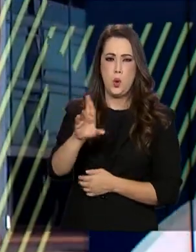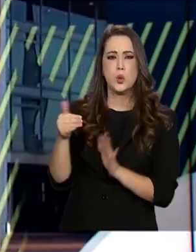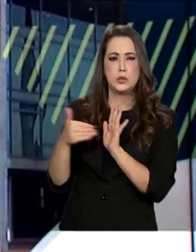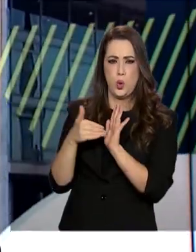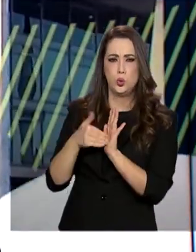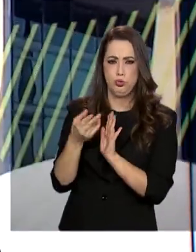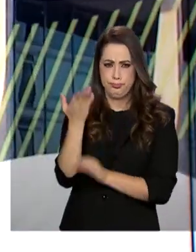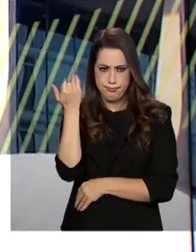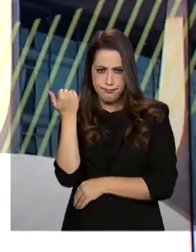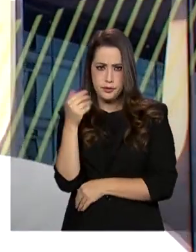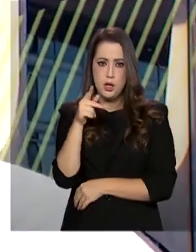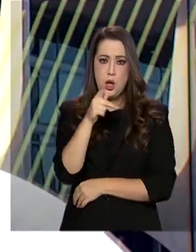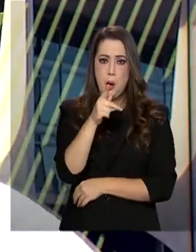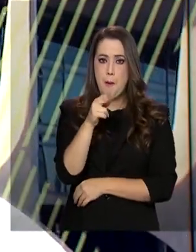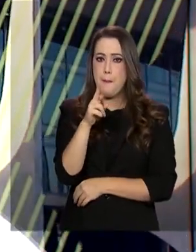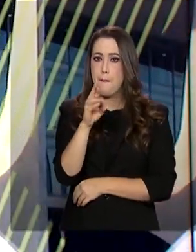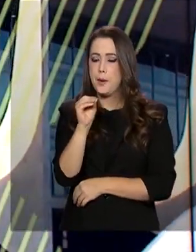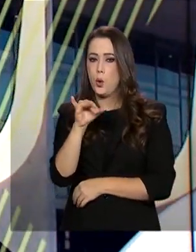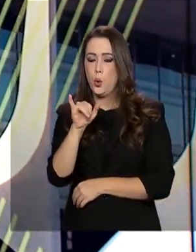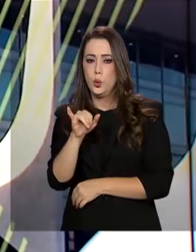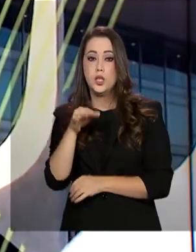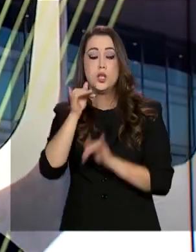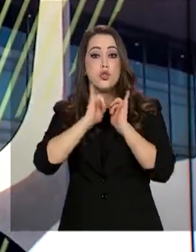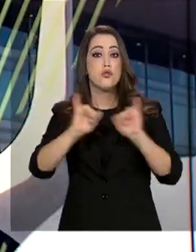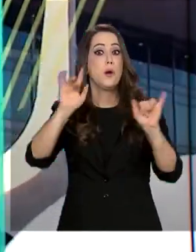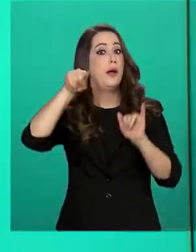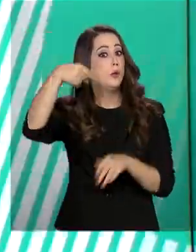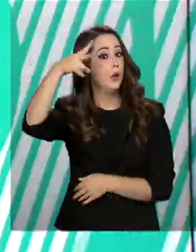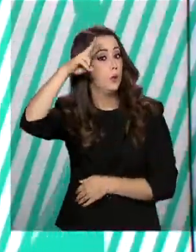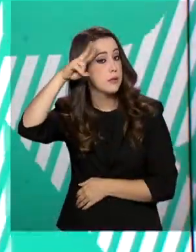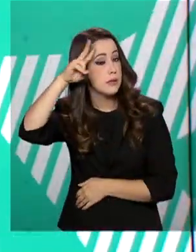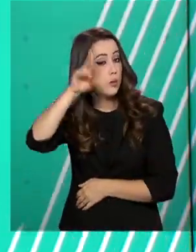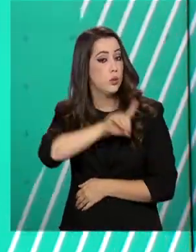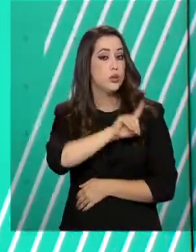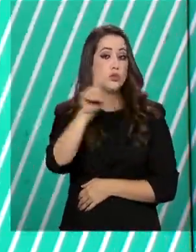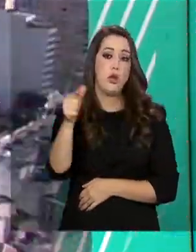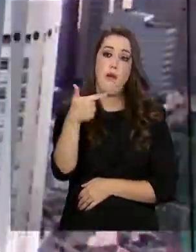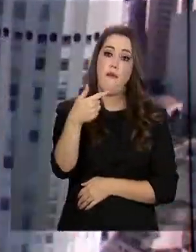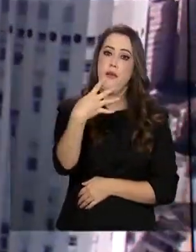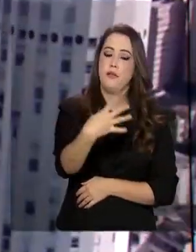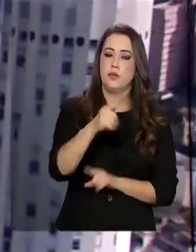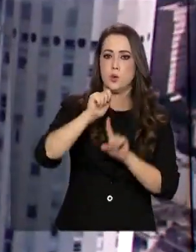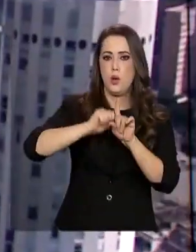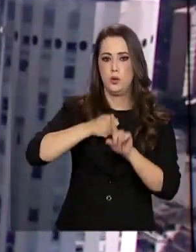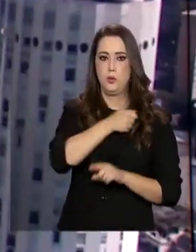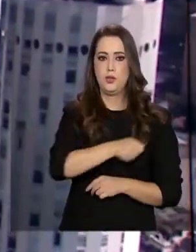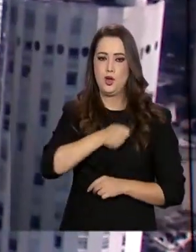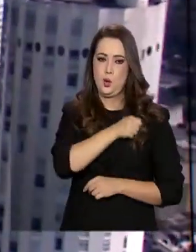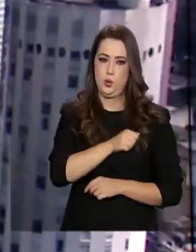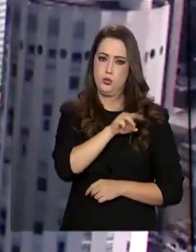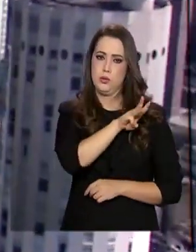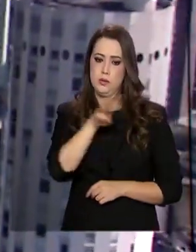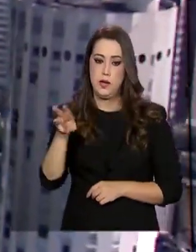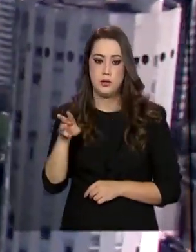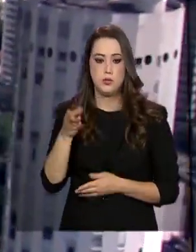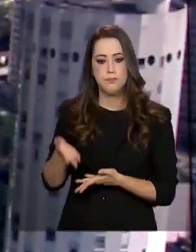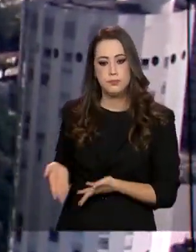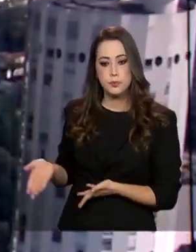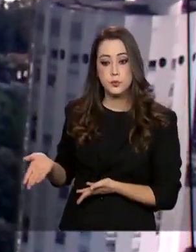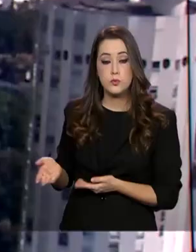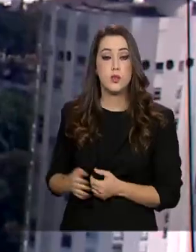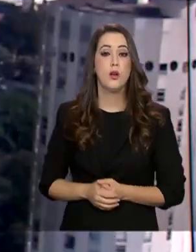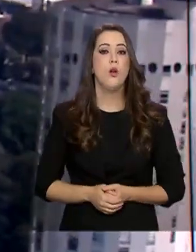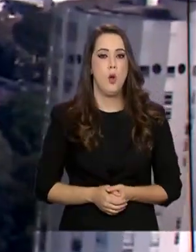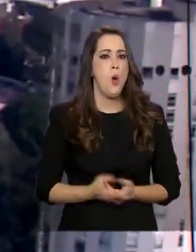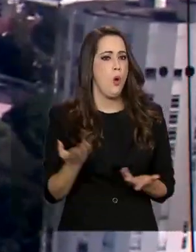programa Universidade para Todos será divulgado na próxima segunda-feira, 24 de agosto, no site do ProUni. O programa oferece